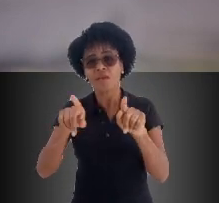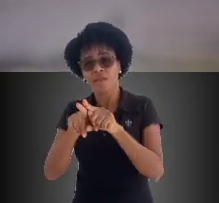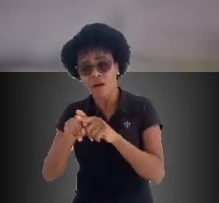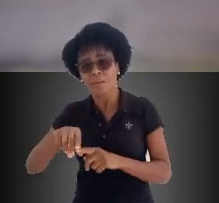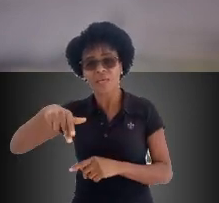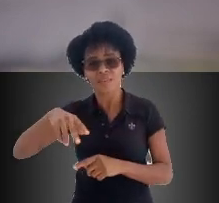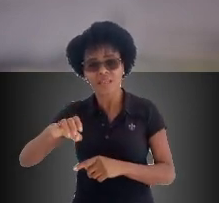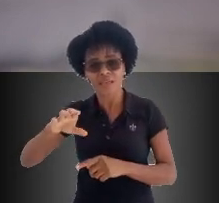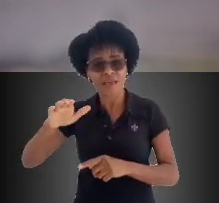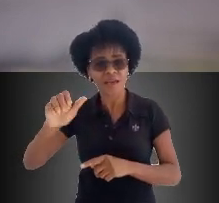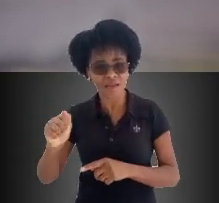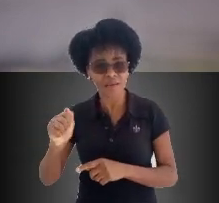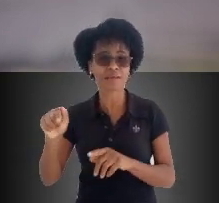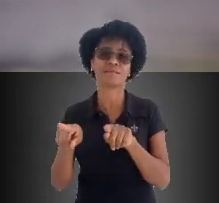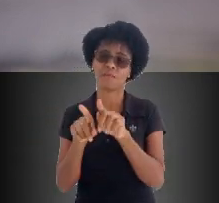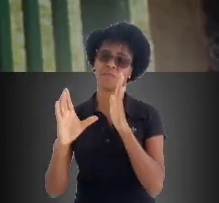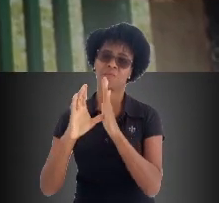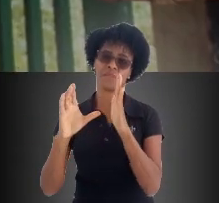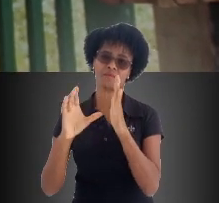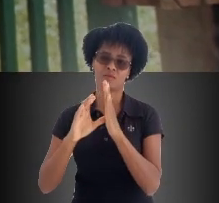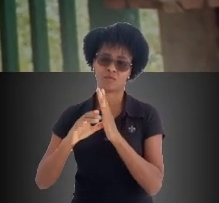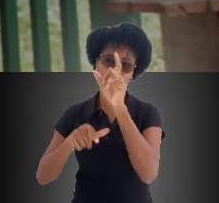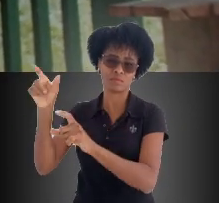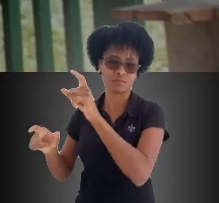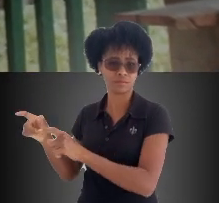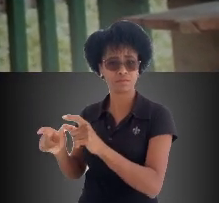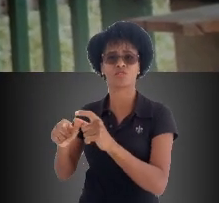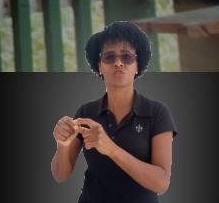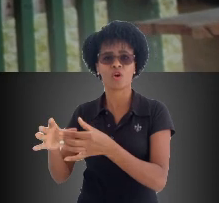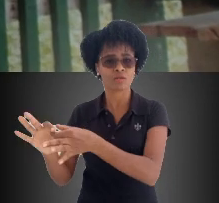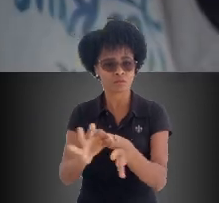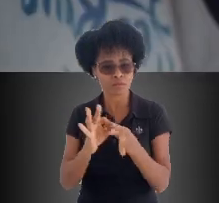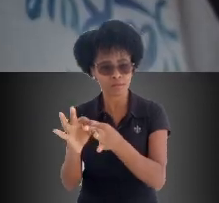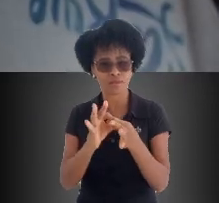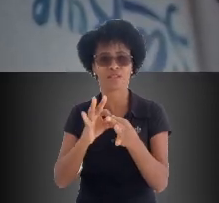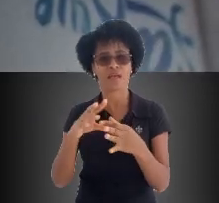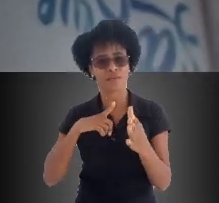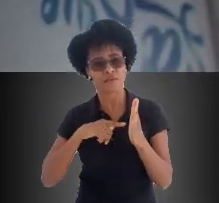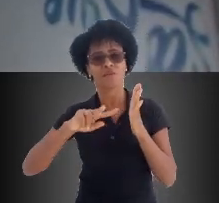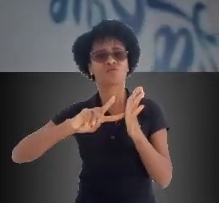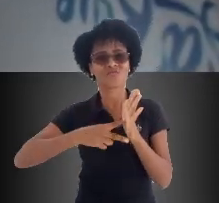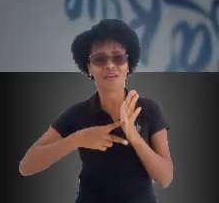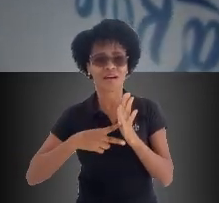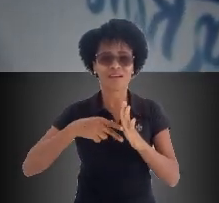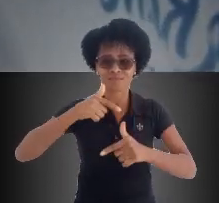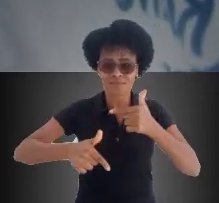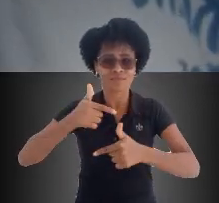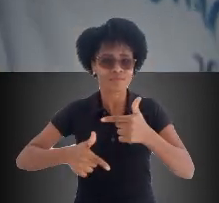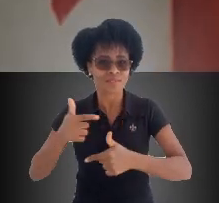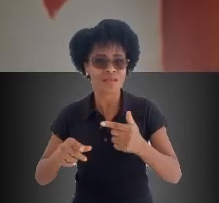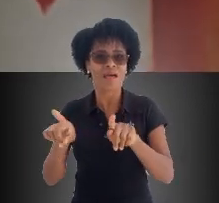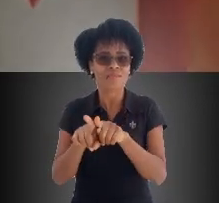o NECA e pessoas da comunidade. Por quê? Nós estabelecemos uma parceria com o Sindicato dos Trabalhadores, com